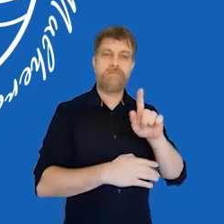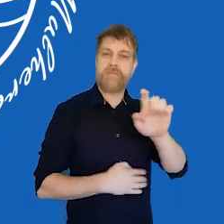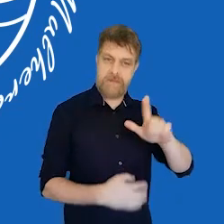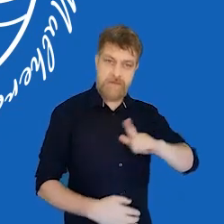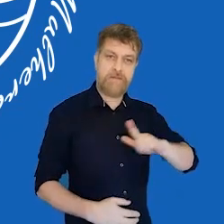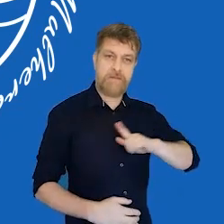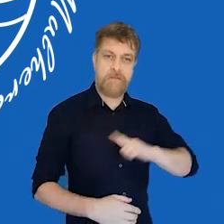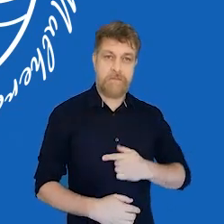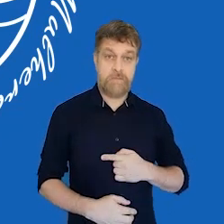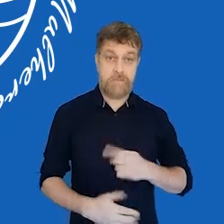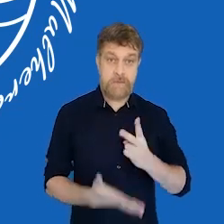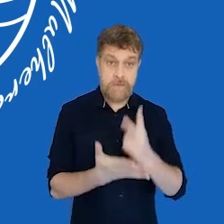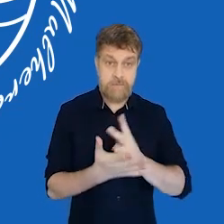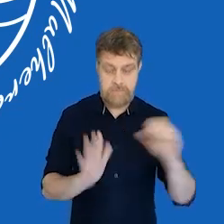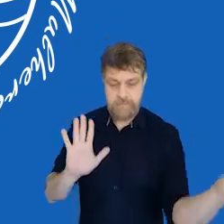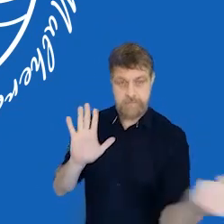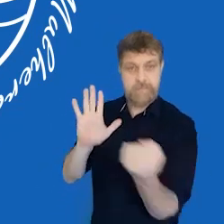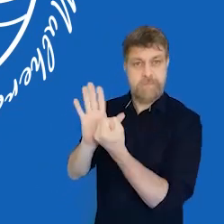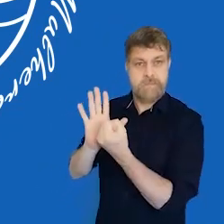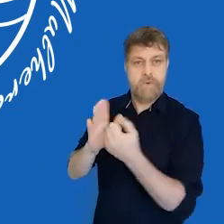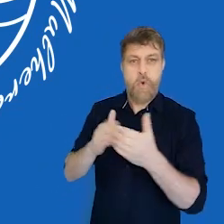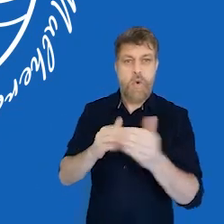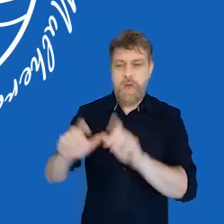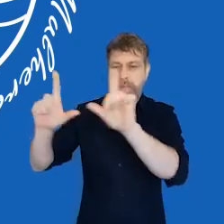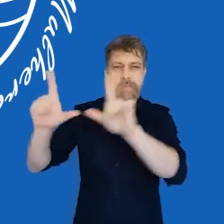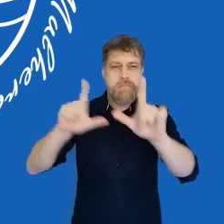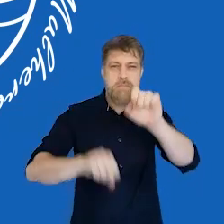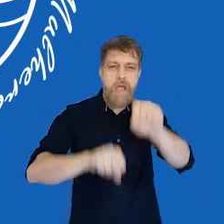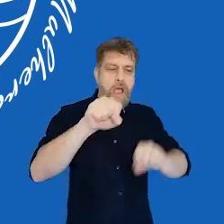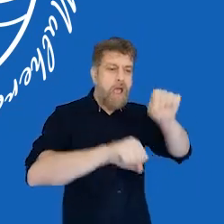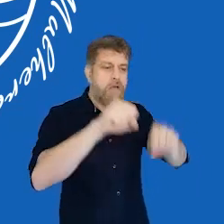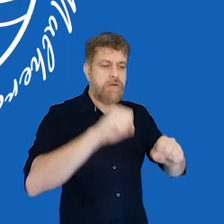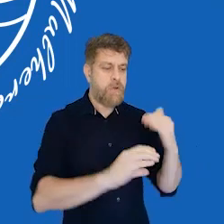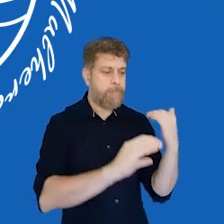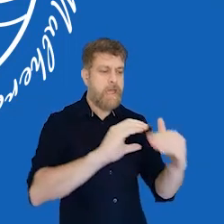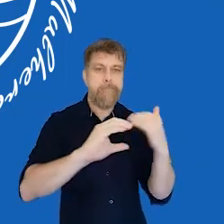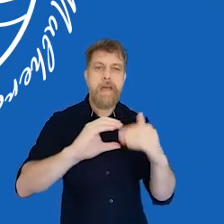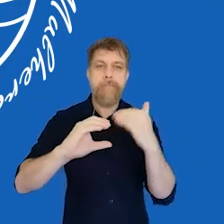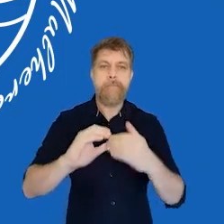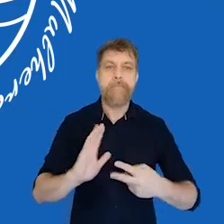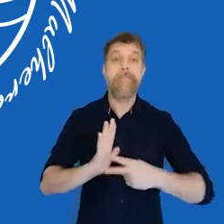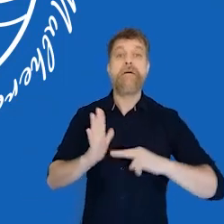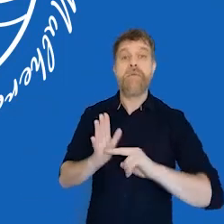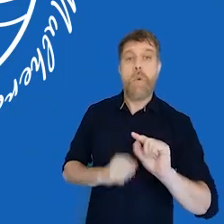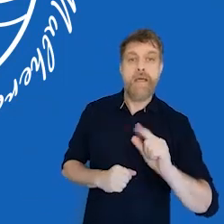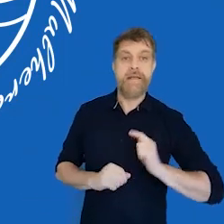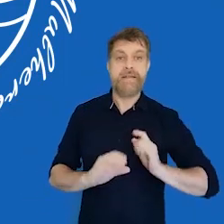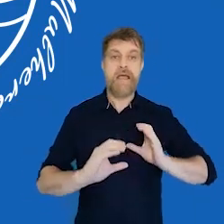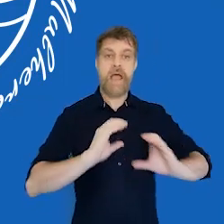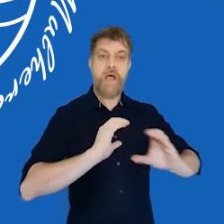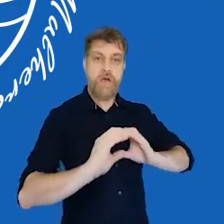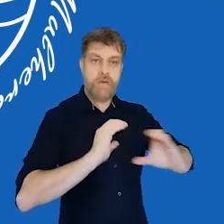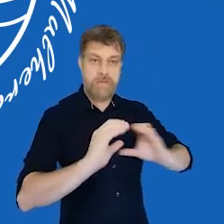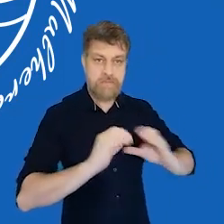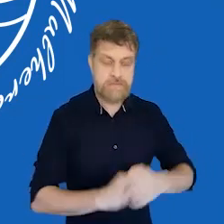Toda vez que vocês virem essa logomarca, seja nos banners que a gente vai colocar nas fábricas, seja nos e-mails, significa que é alguma comunicação de nós, do